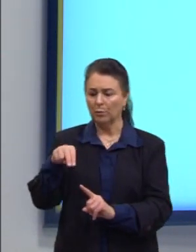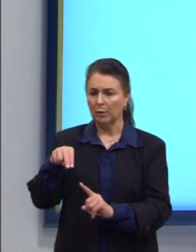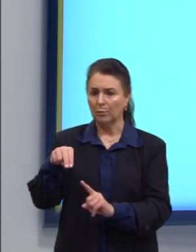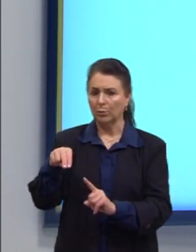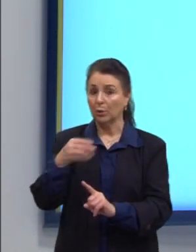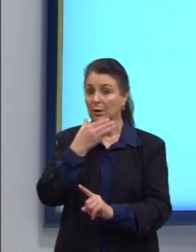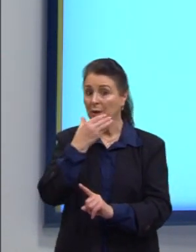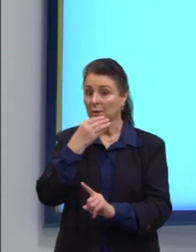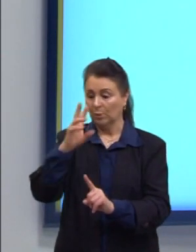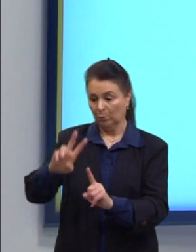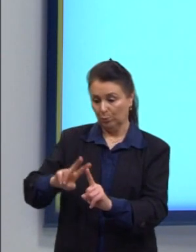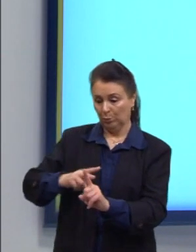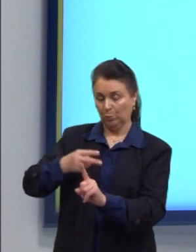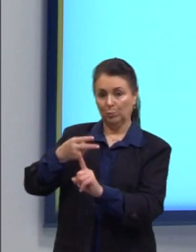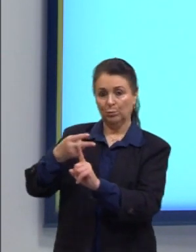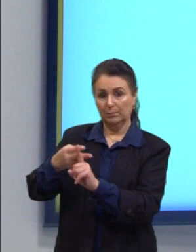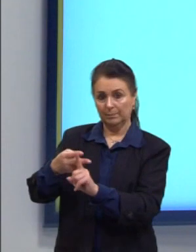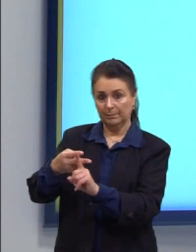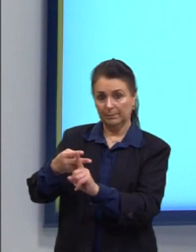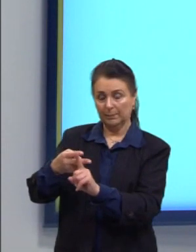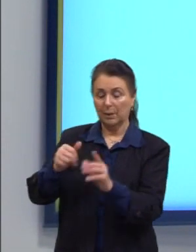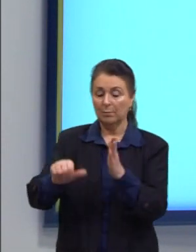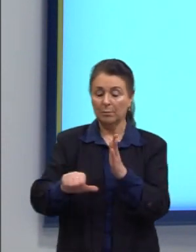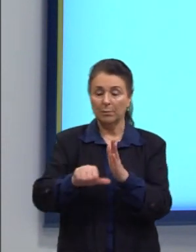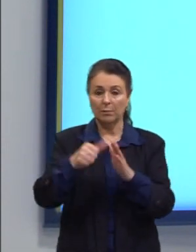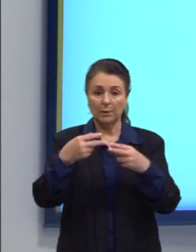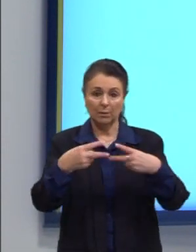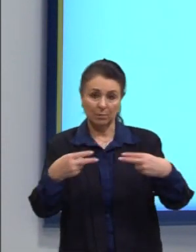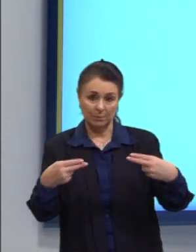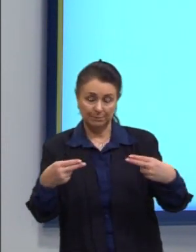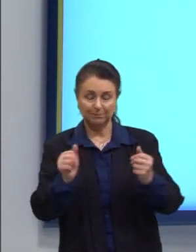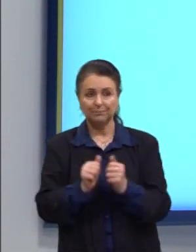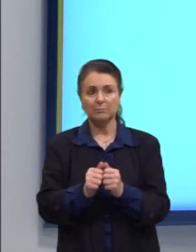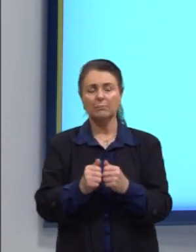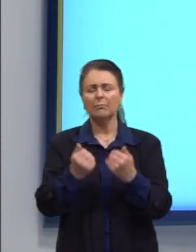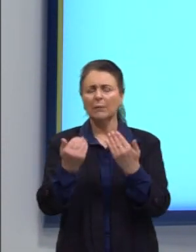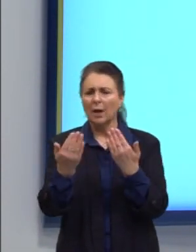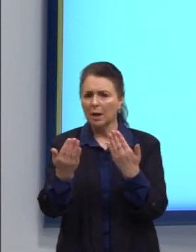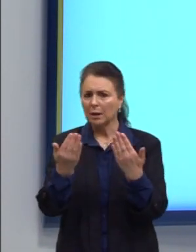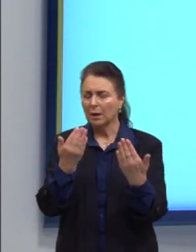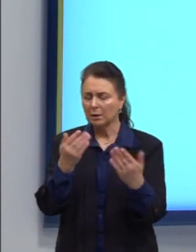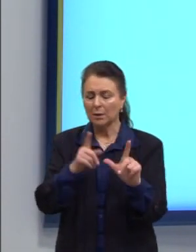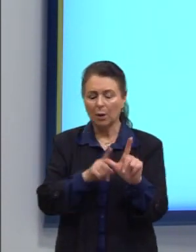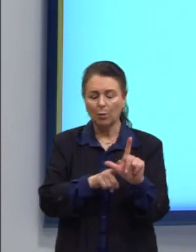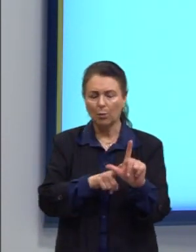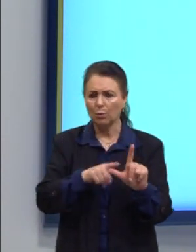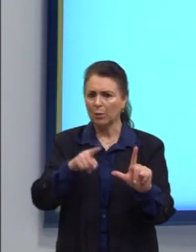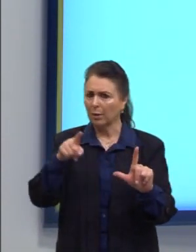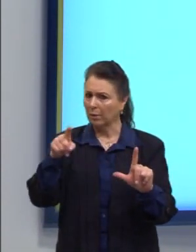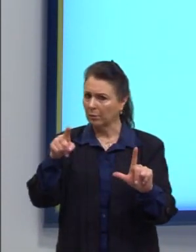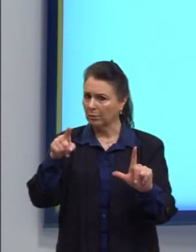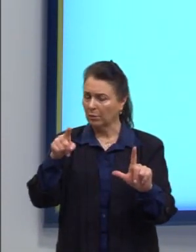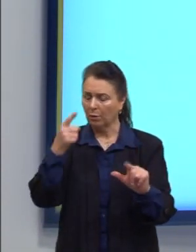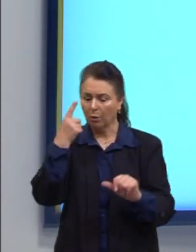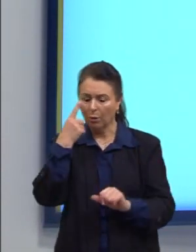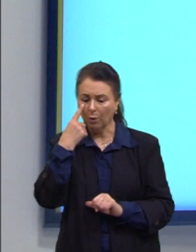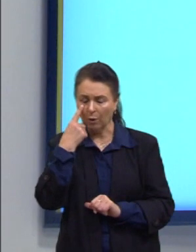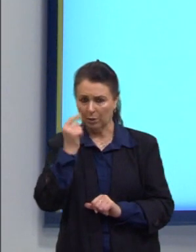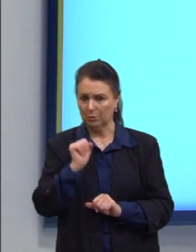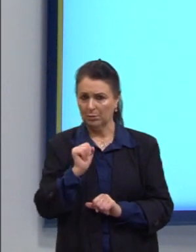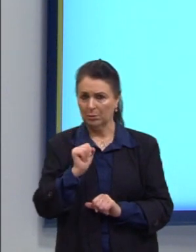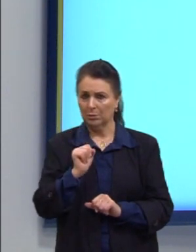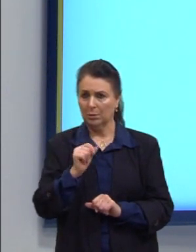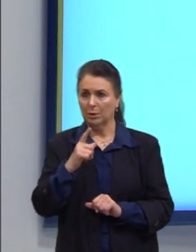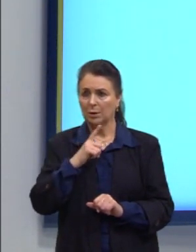foi o dobro. Primeira coisa, gente, analisando o nosso gráfico, o que nós temos ali? Nós temos um